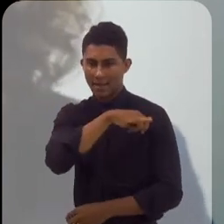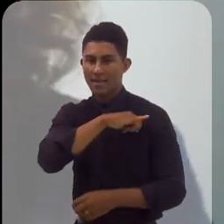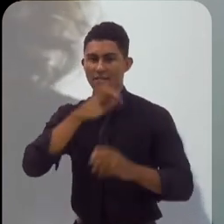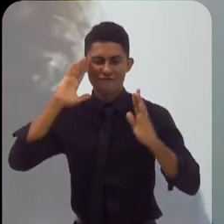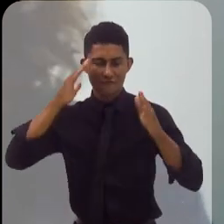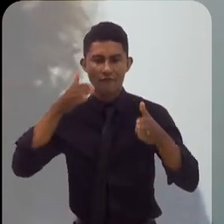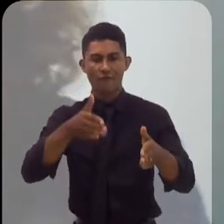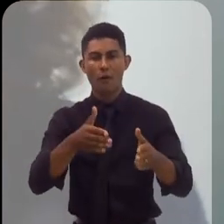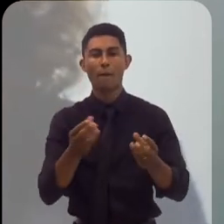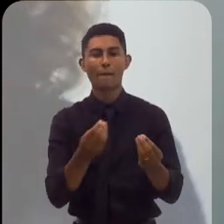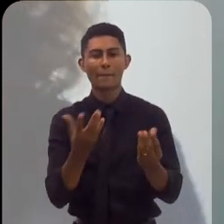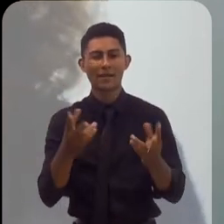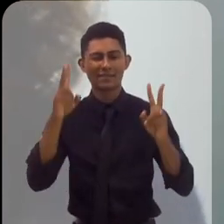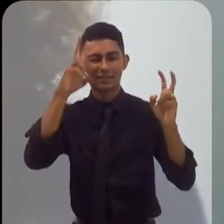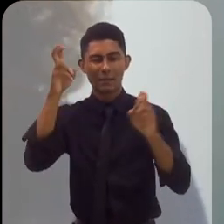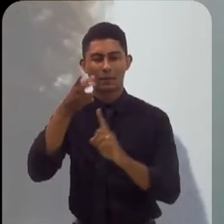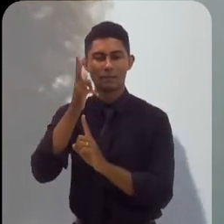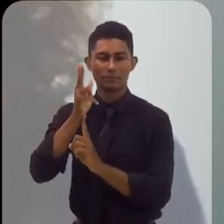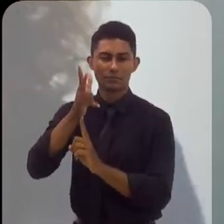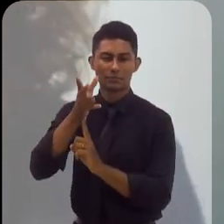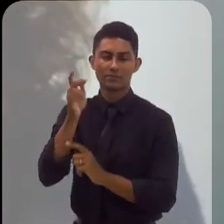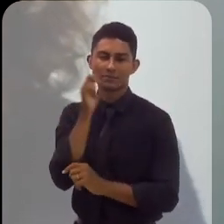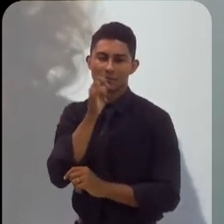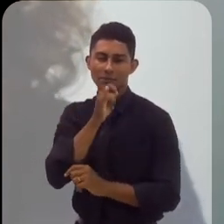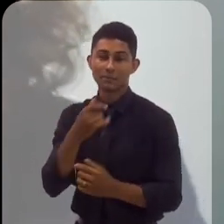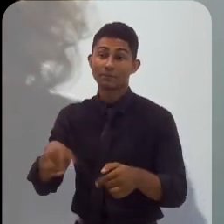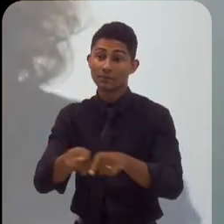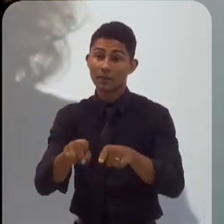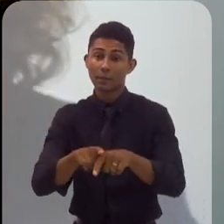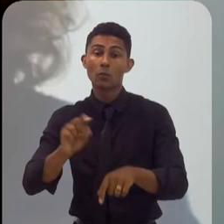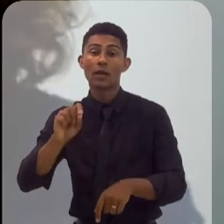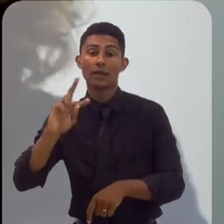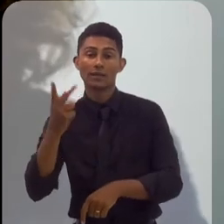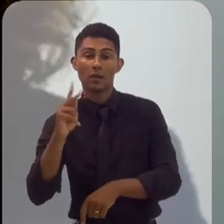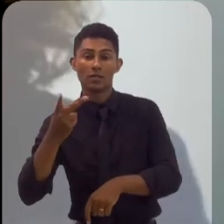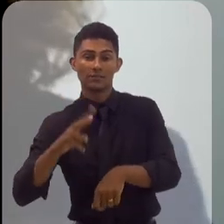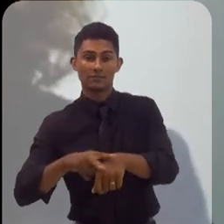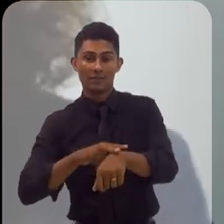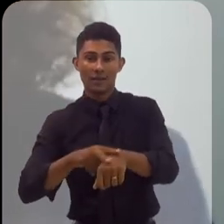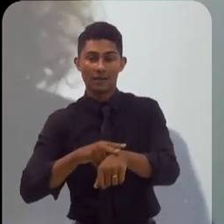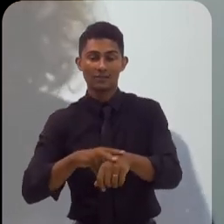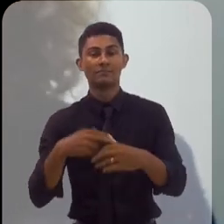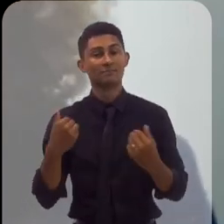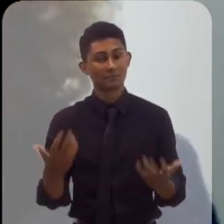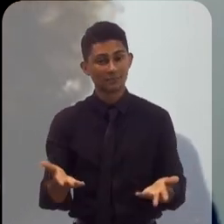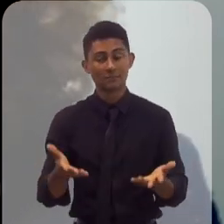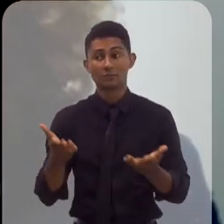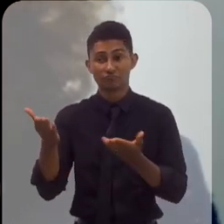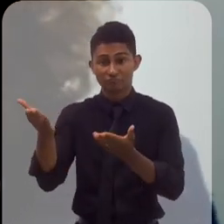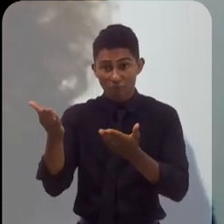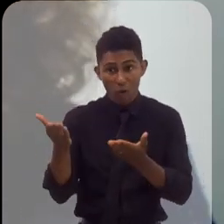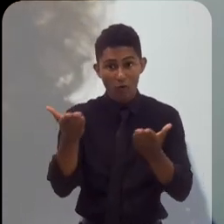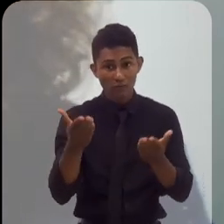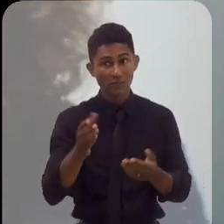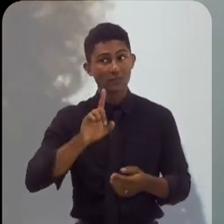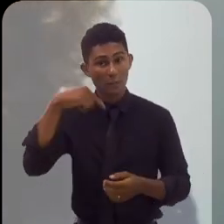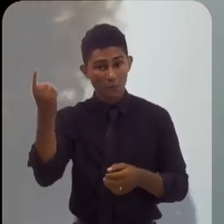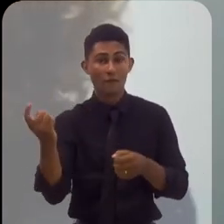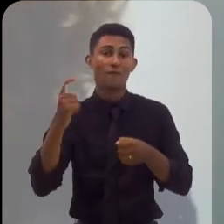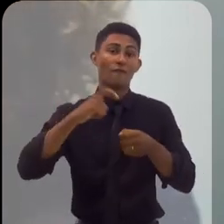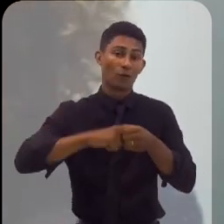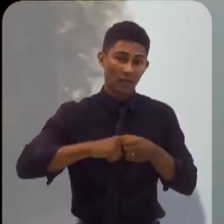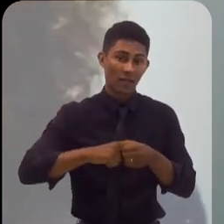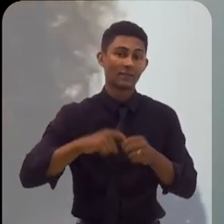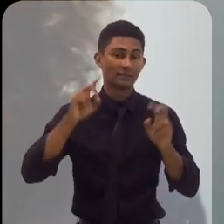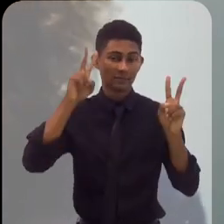no Rio em Foco para poder abordar o tema da energia eólica e também do hidrogênio verde. Fica aqui já o convite para a